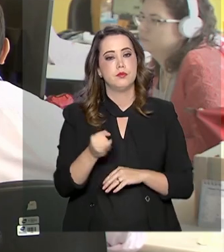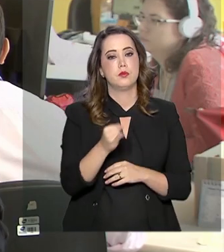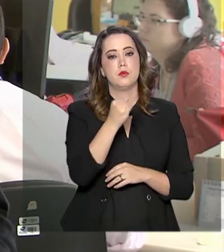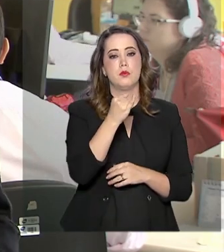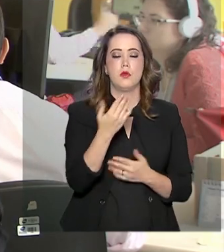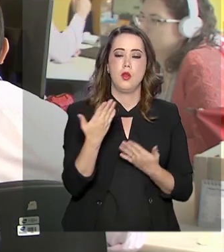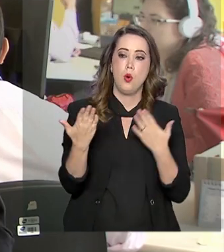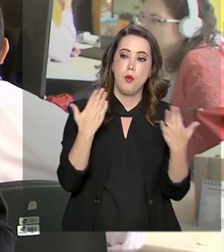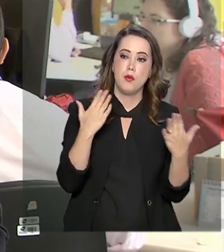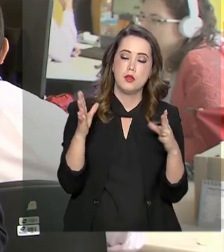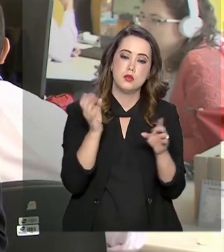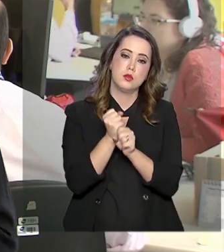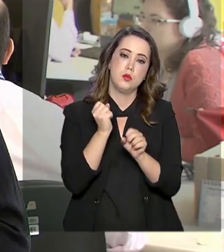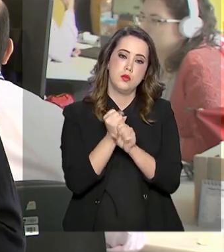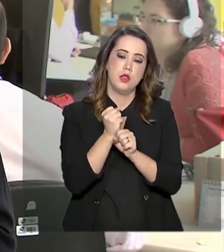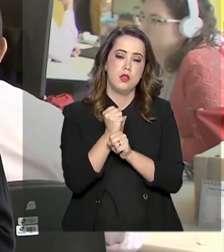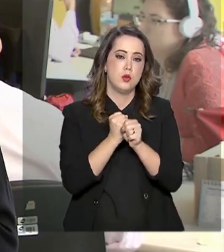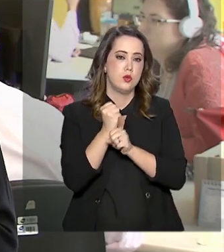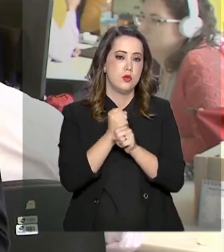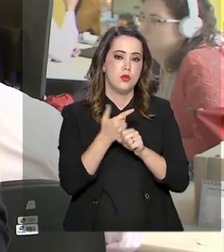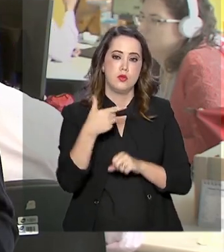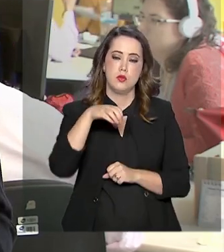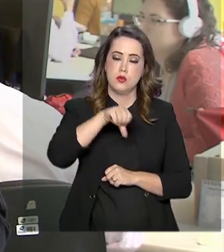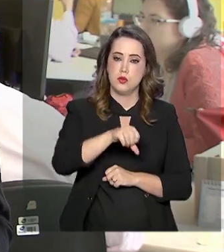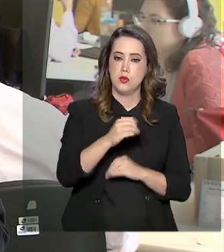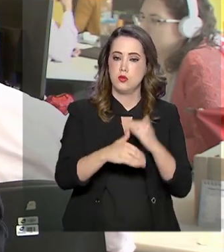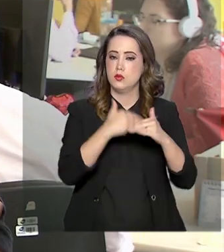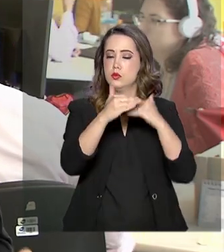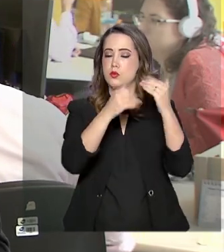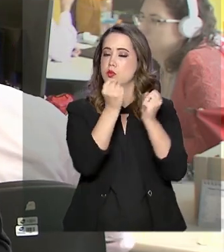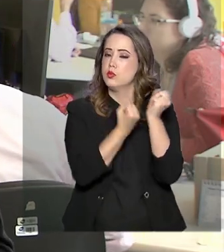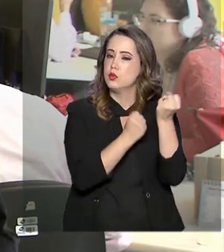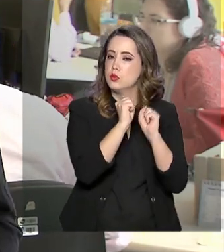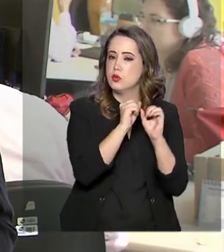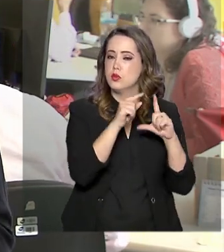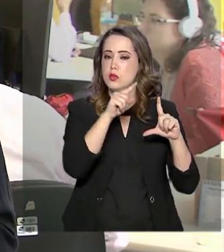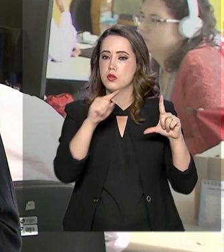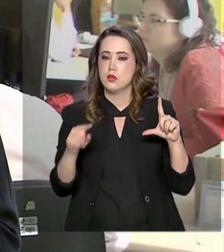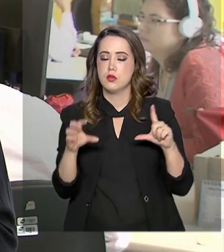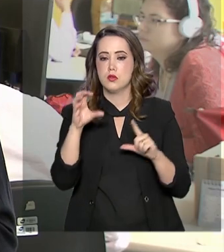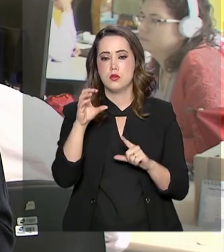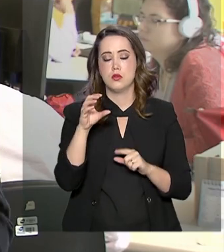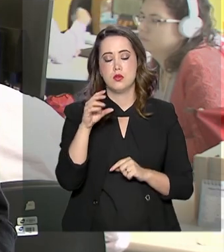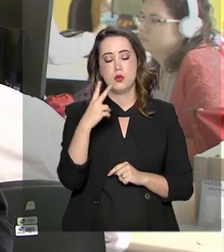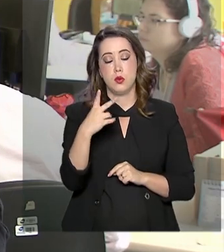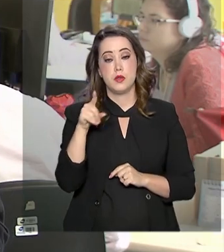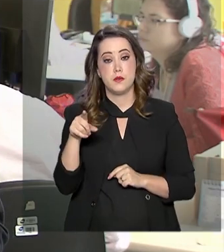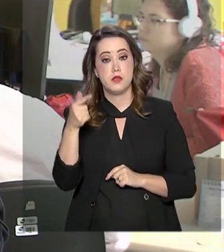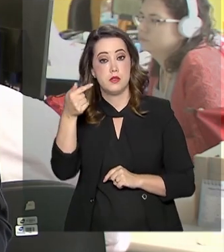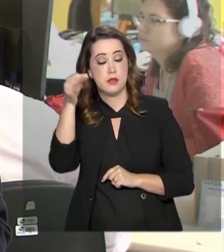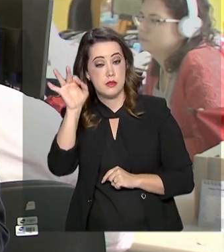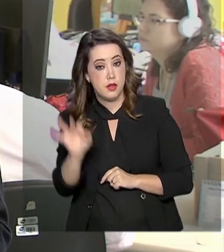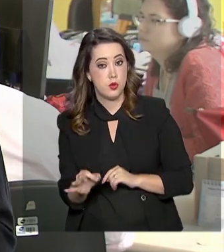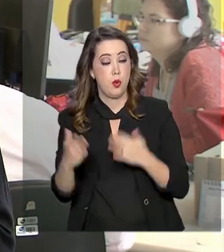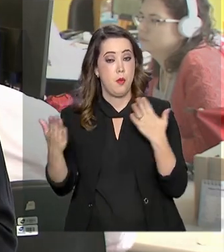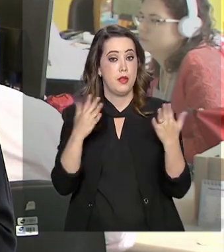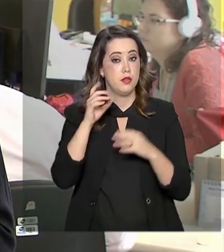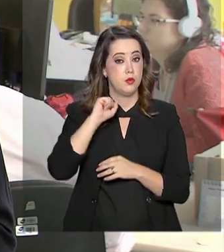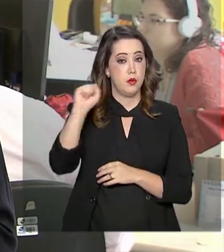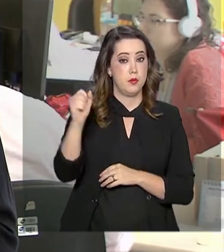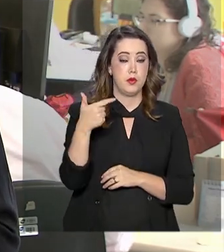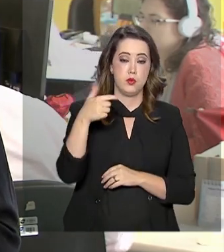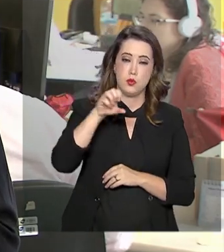Quando considerado o acumulado do ano de 2019, a produção industrial teve queda de 2,7%. Em relação a abril de